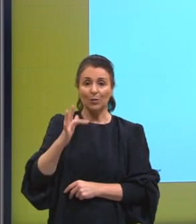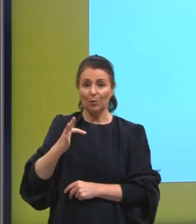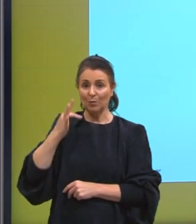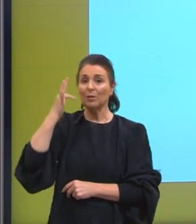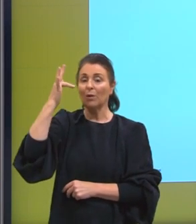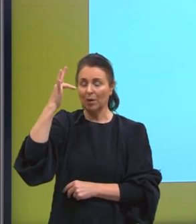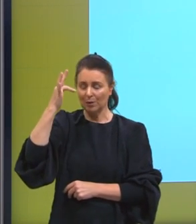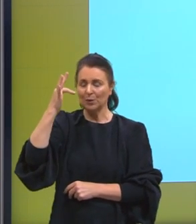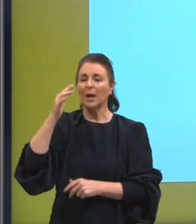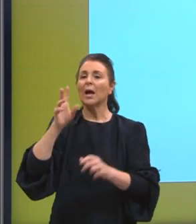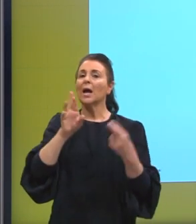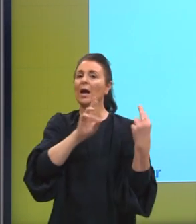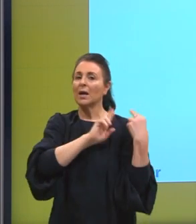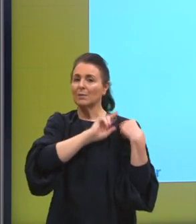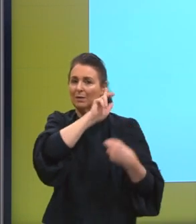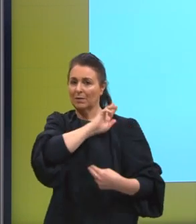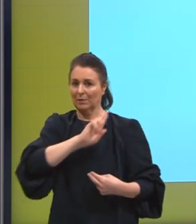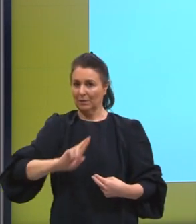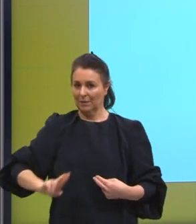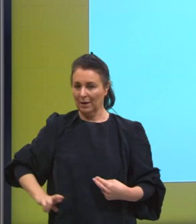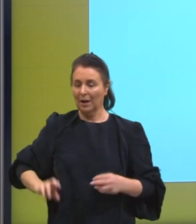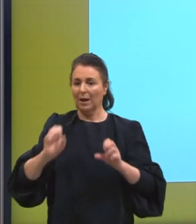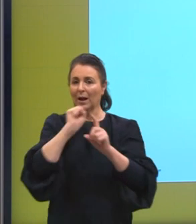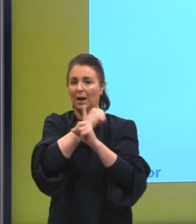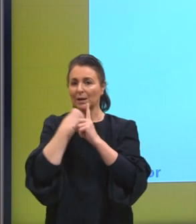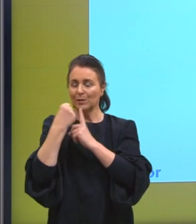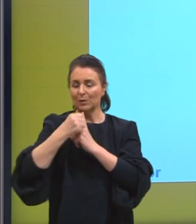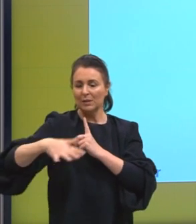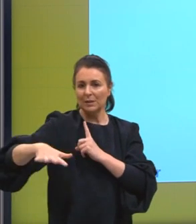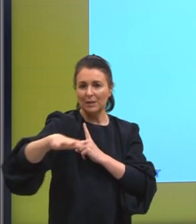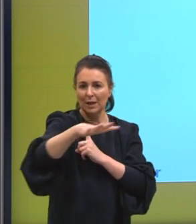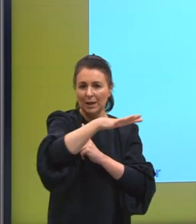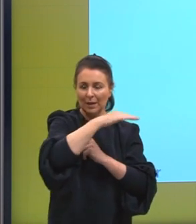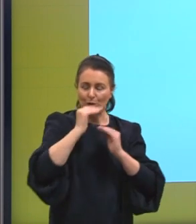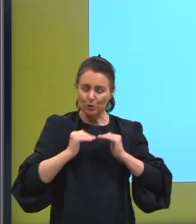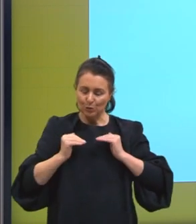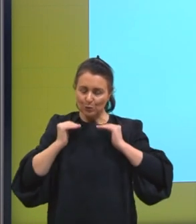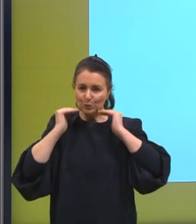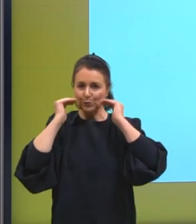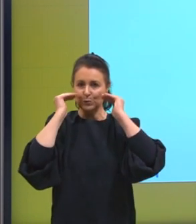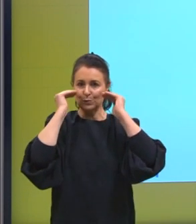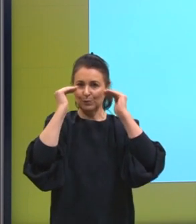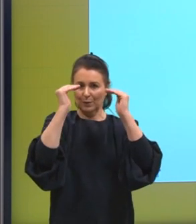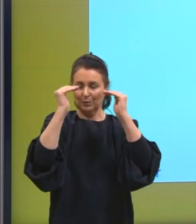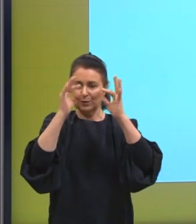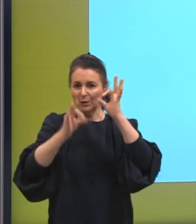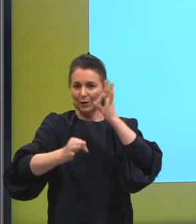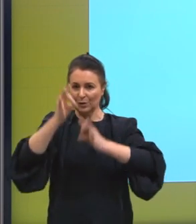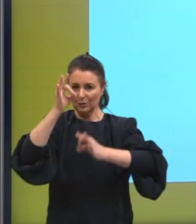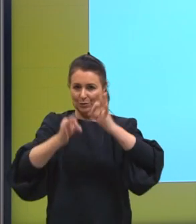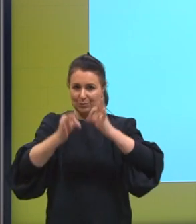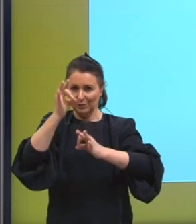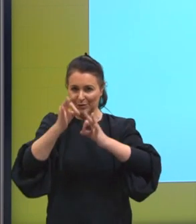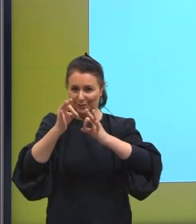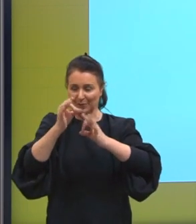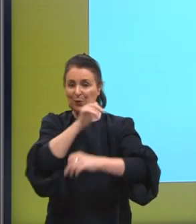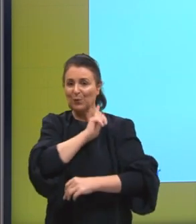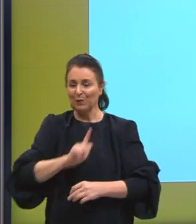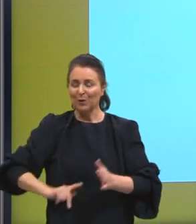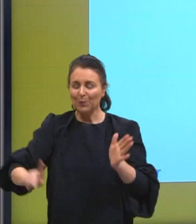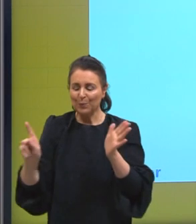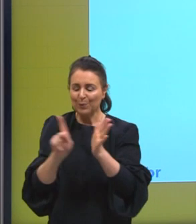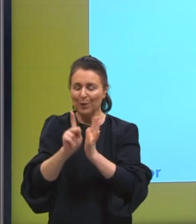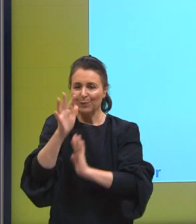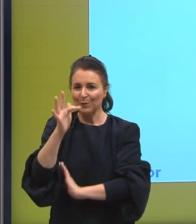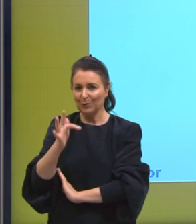a sociedade, o supremo bem e a justiça, que era o governo da sufocracia, que era o governo dos filósofos, então olha o que ele